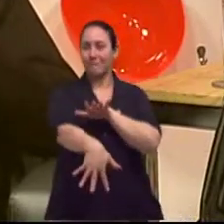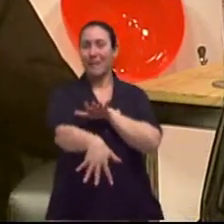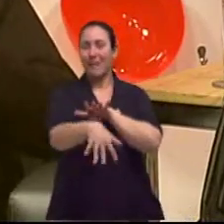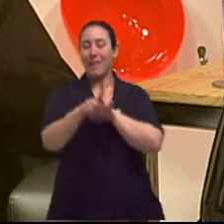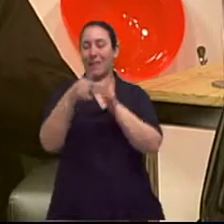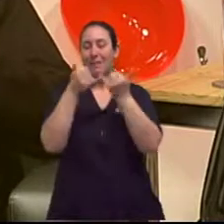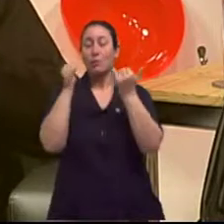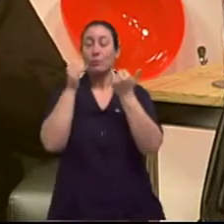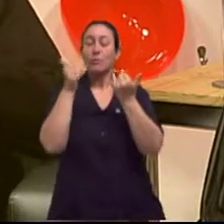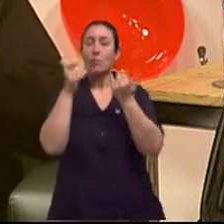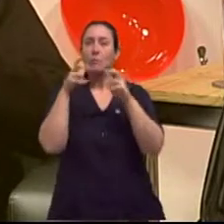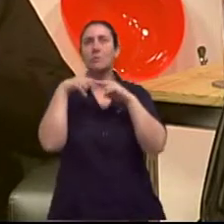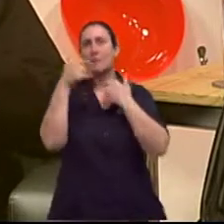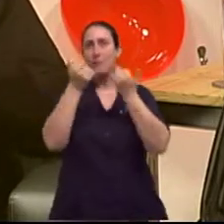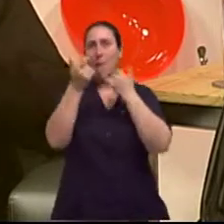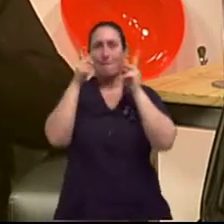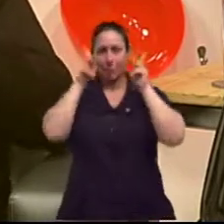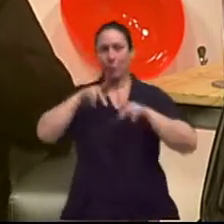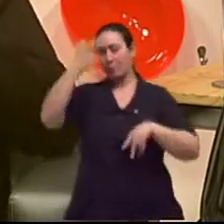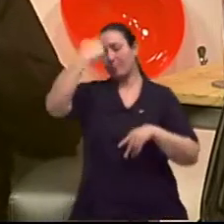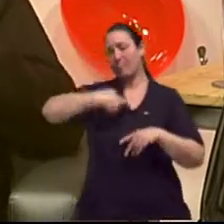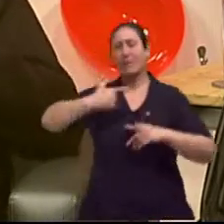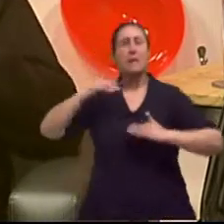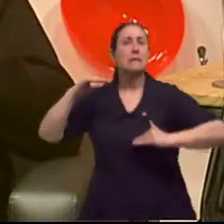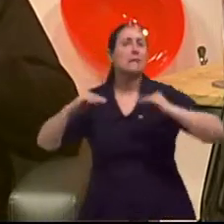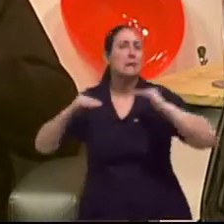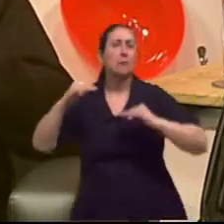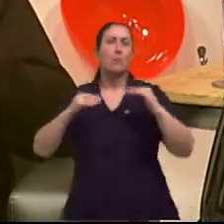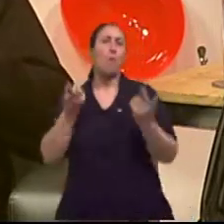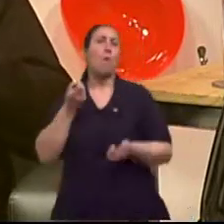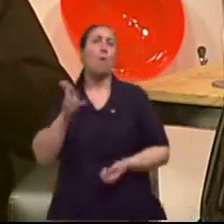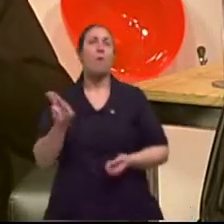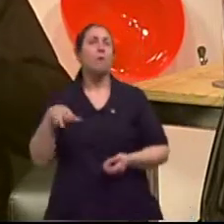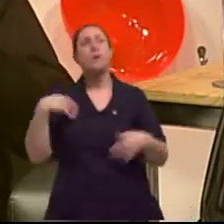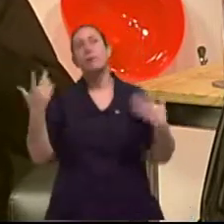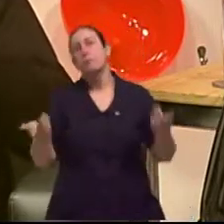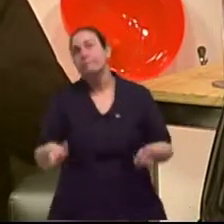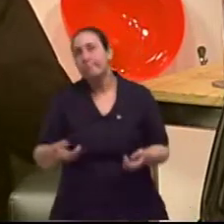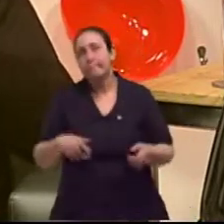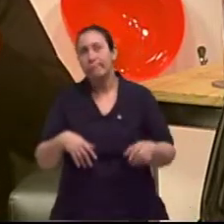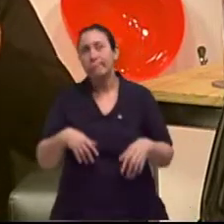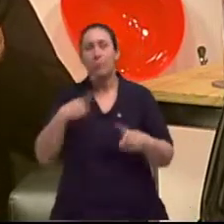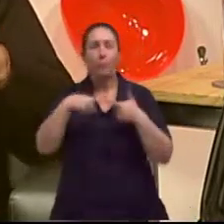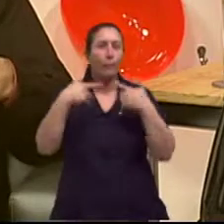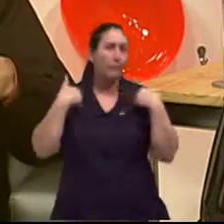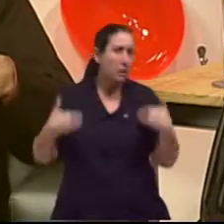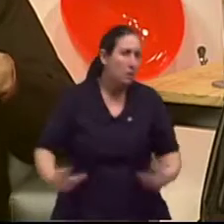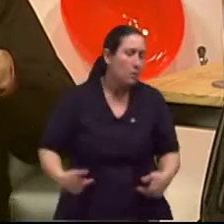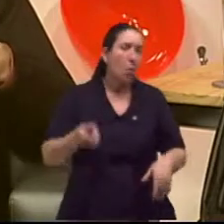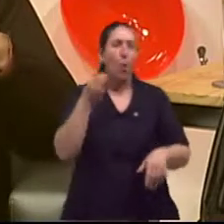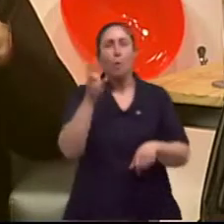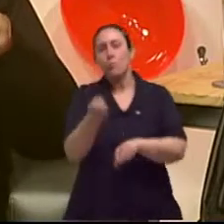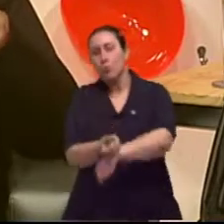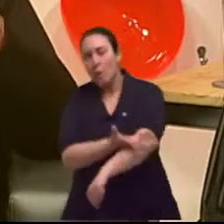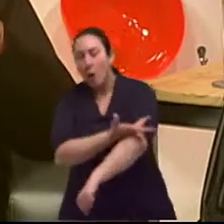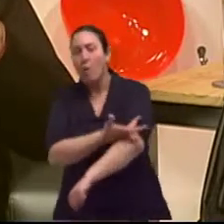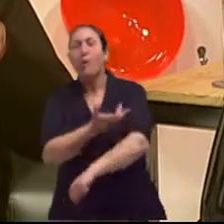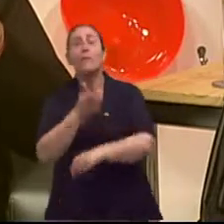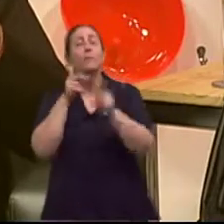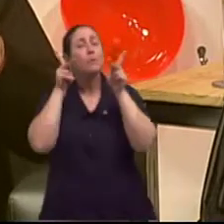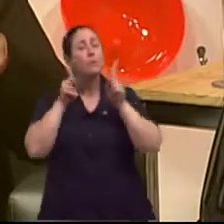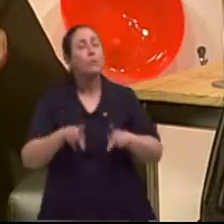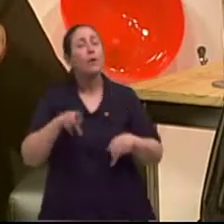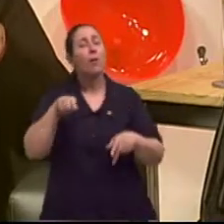desequilíbrio. Qualquer doença, qualquer, seja ela física ou emocional, ela